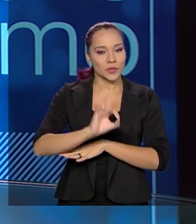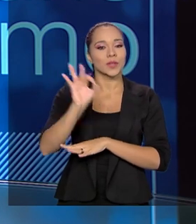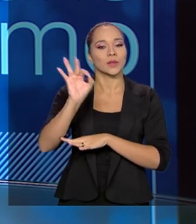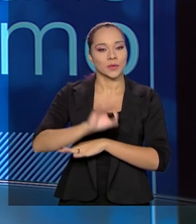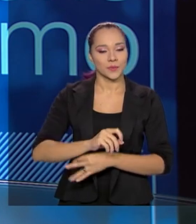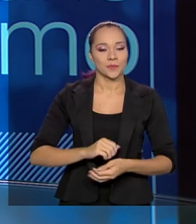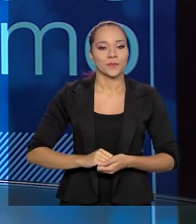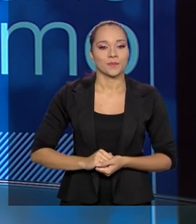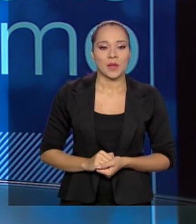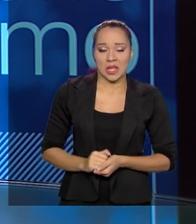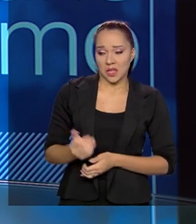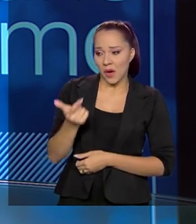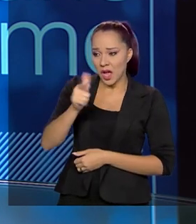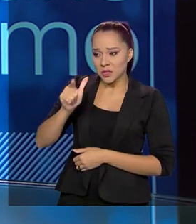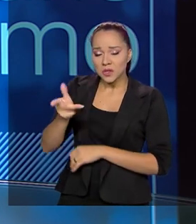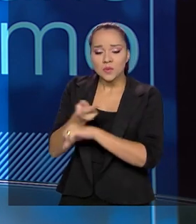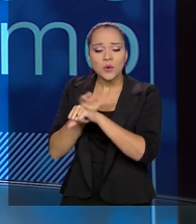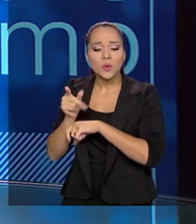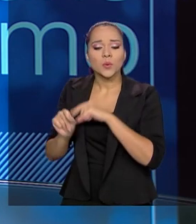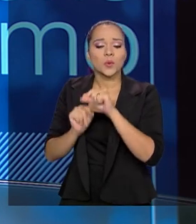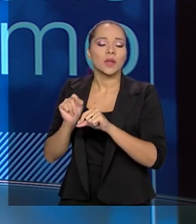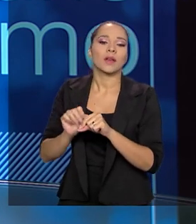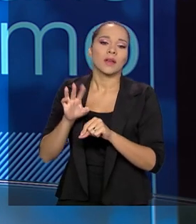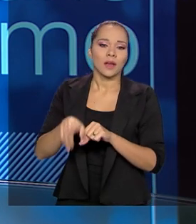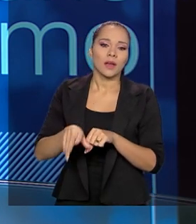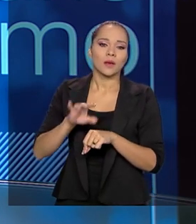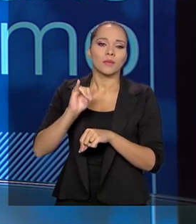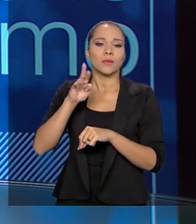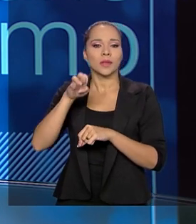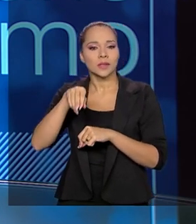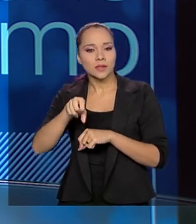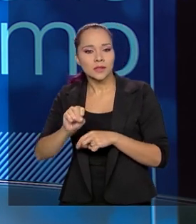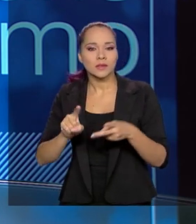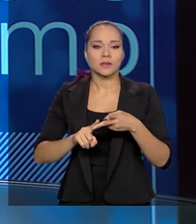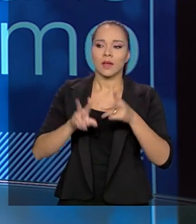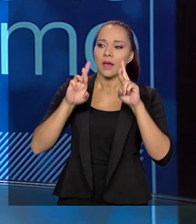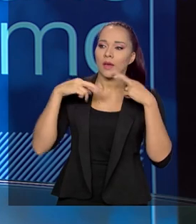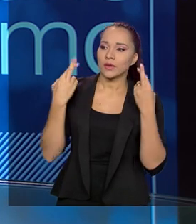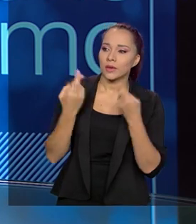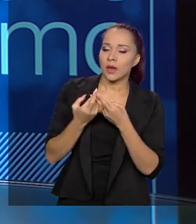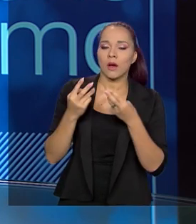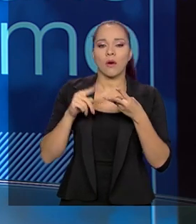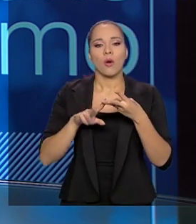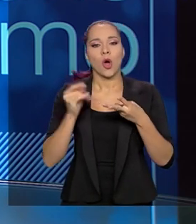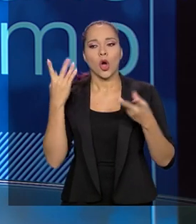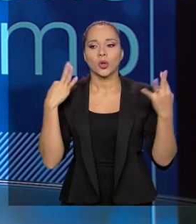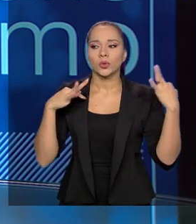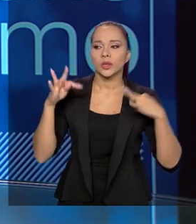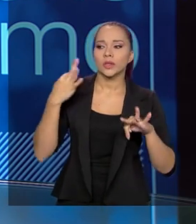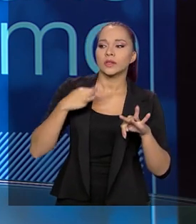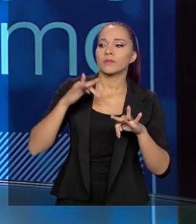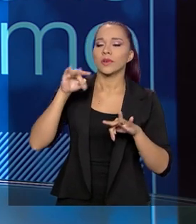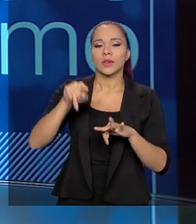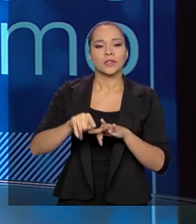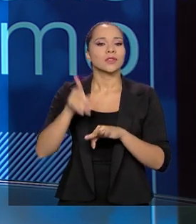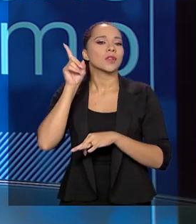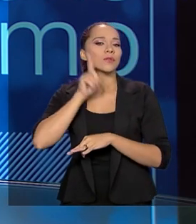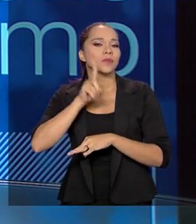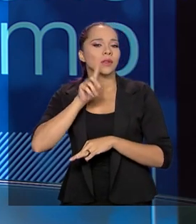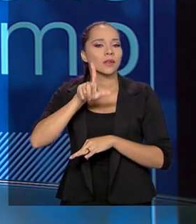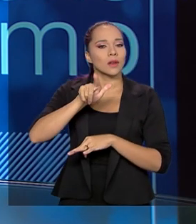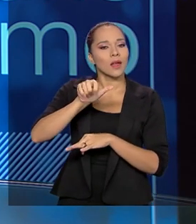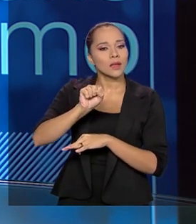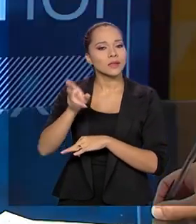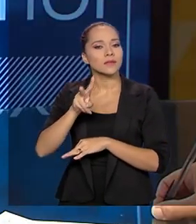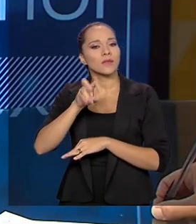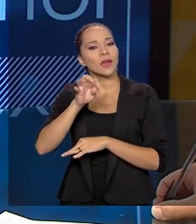54%. As outras buscas eram por quê? Por business, turismo de reunião, turismo de Las Vegas, turismo de